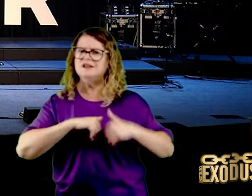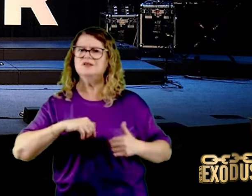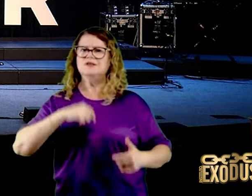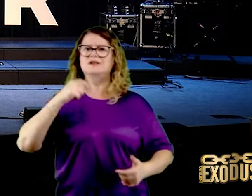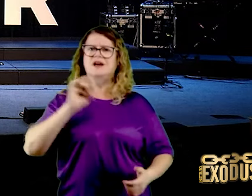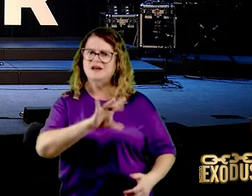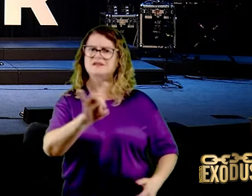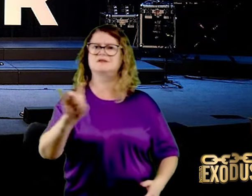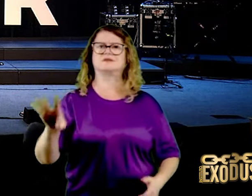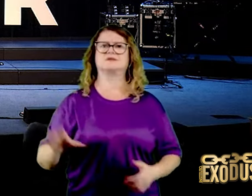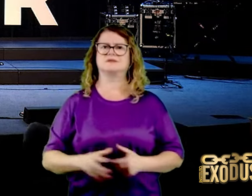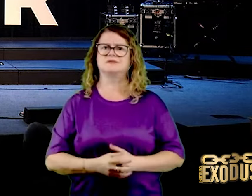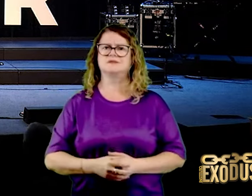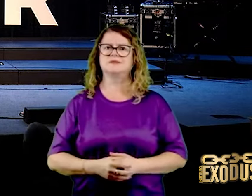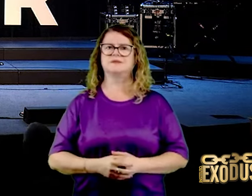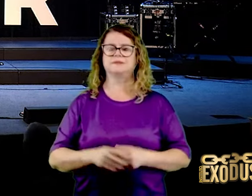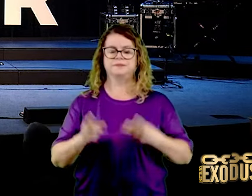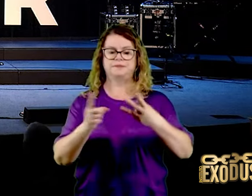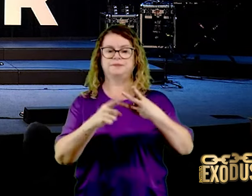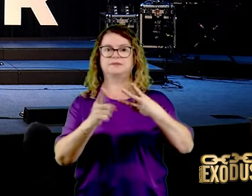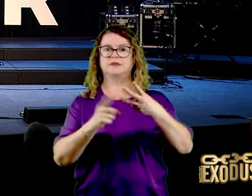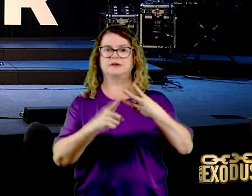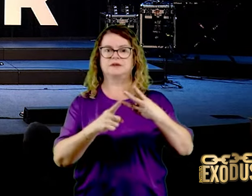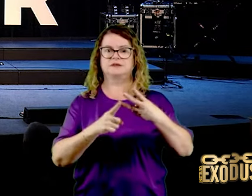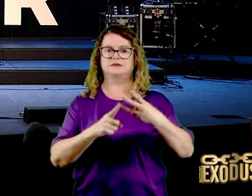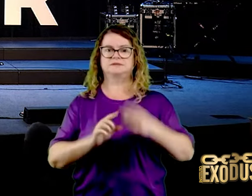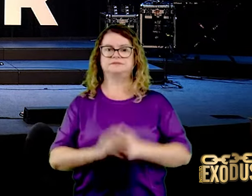Número três, diga todos juntos.